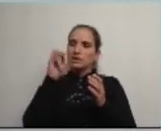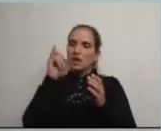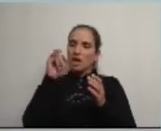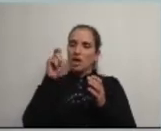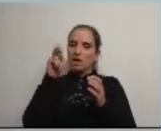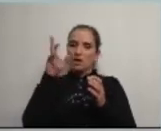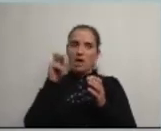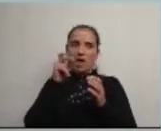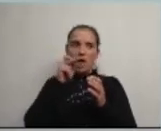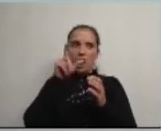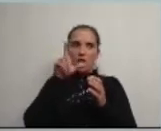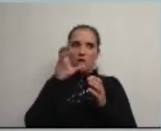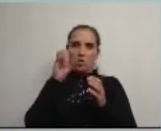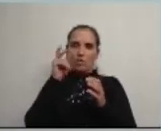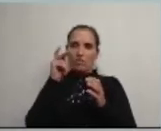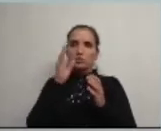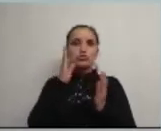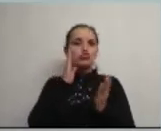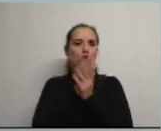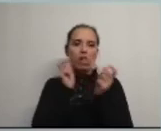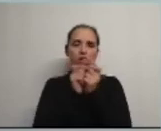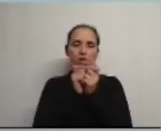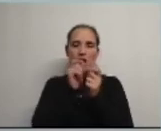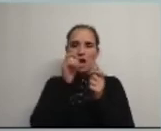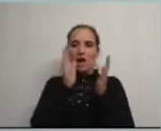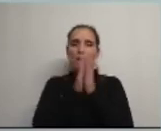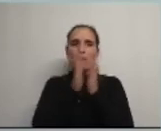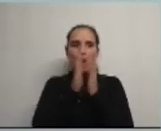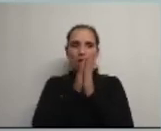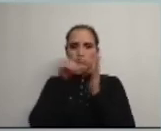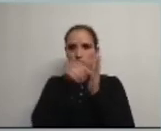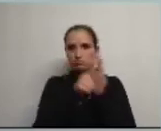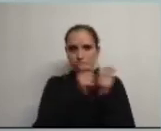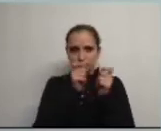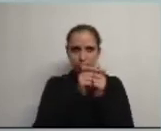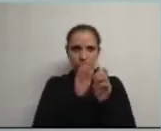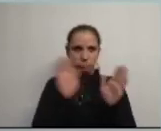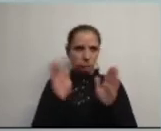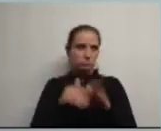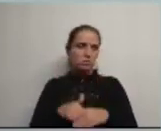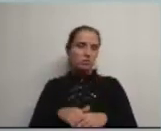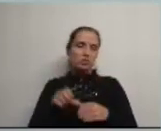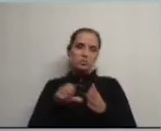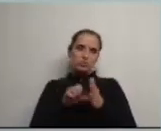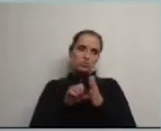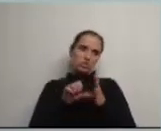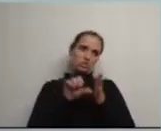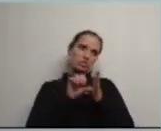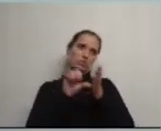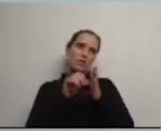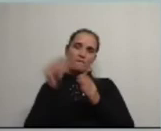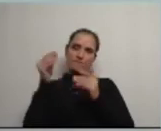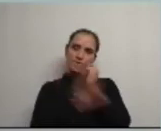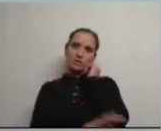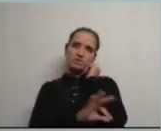junto à Capela de Nossa Senhora de Fátima cá embaixo no centro no centro da